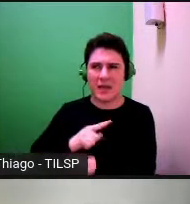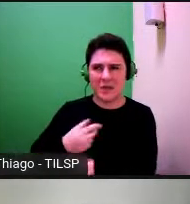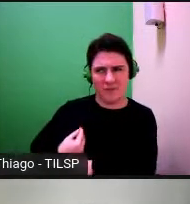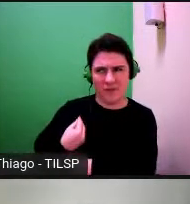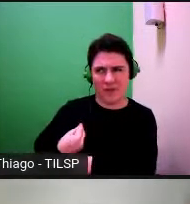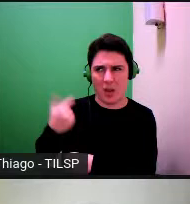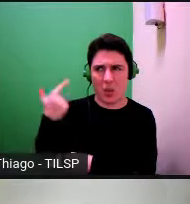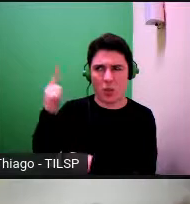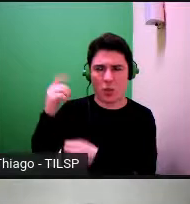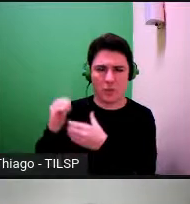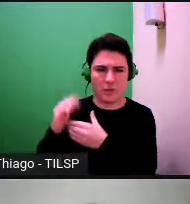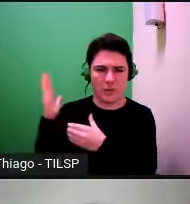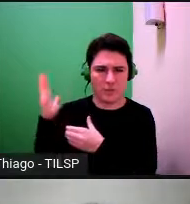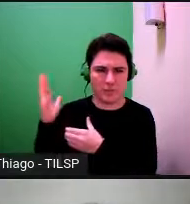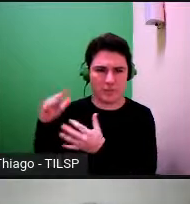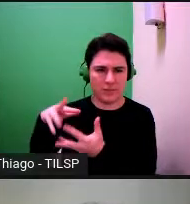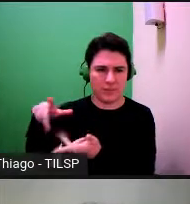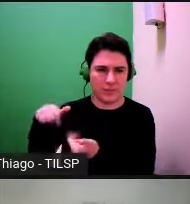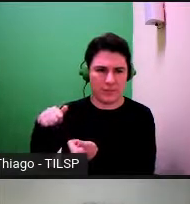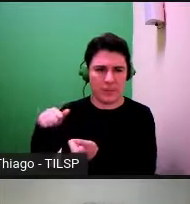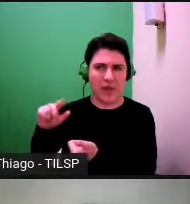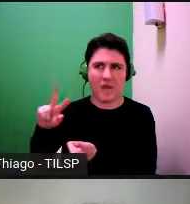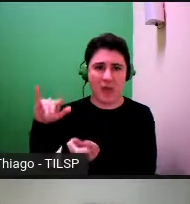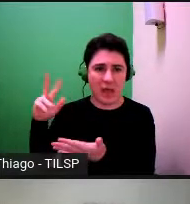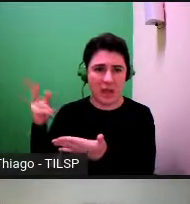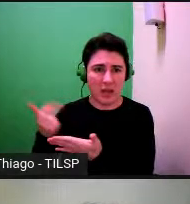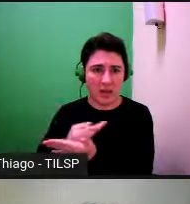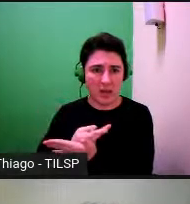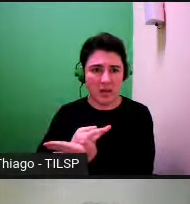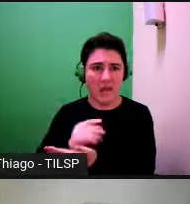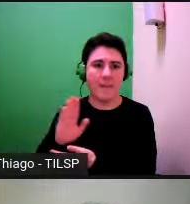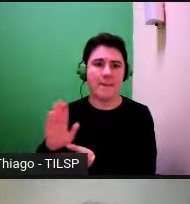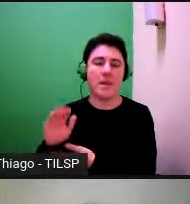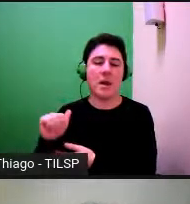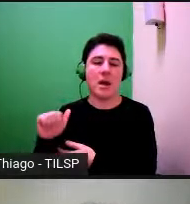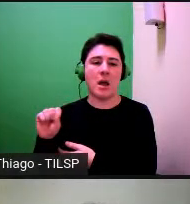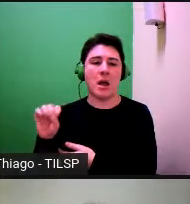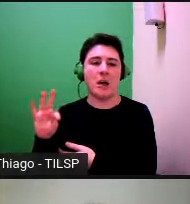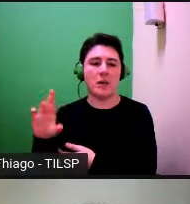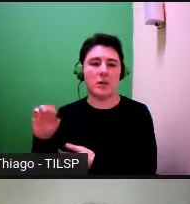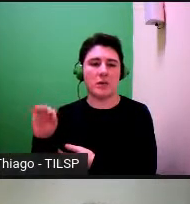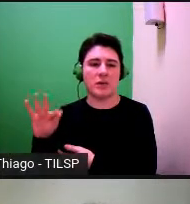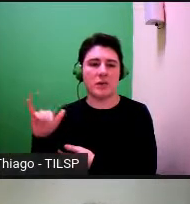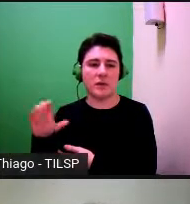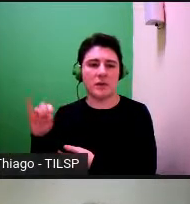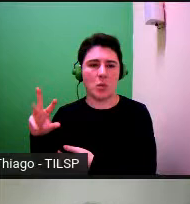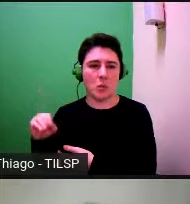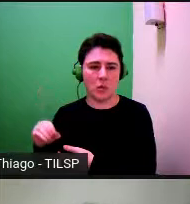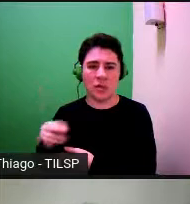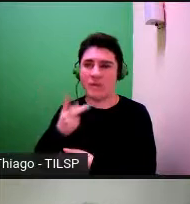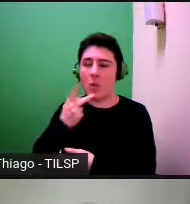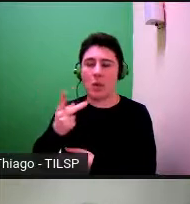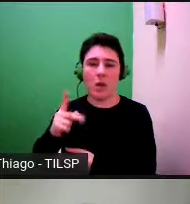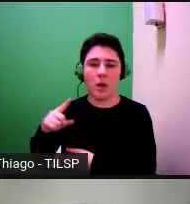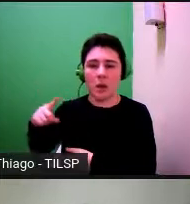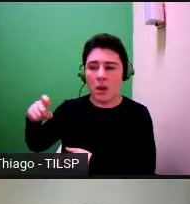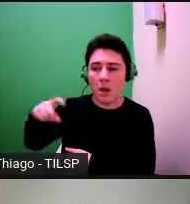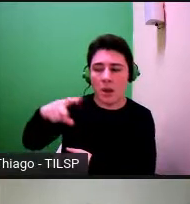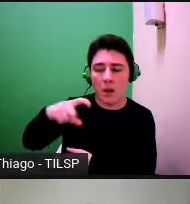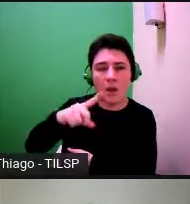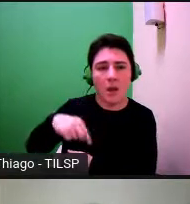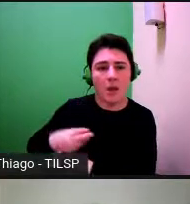fosse um grande acontecimento que o astrofísico diz uma bactéria é vida e portanto